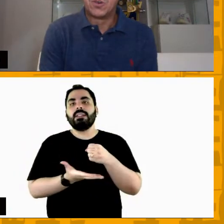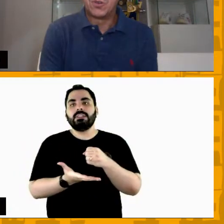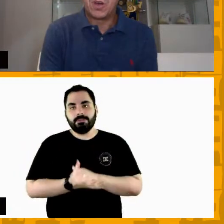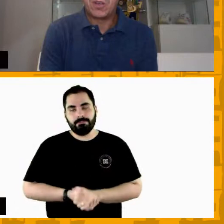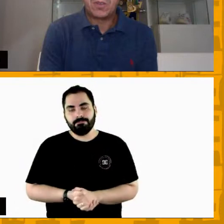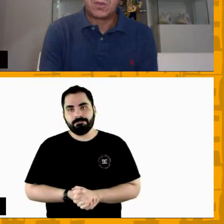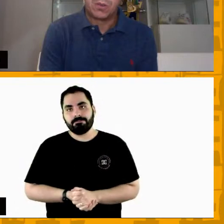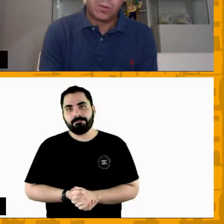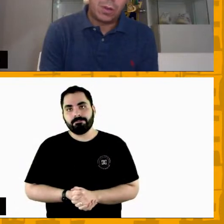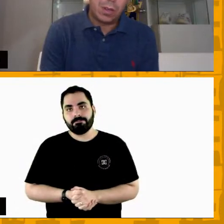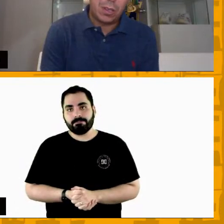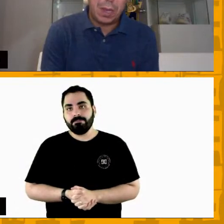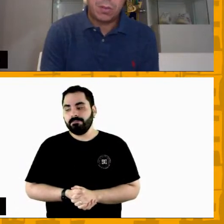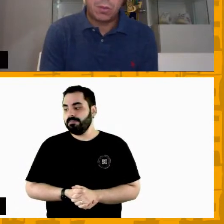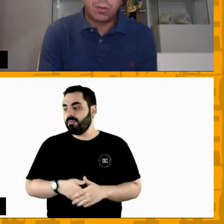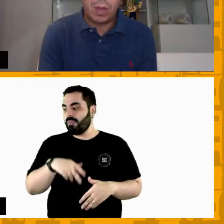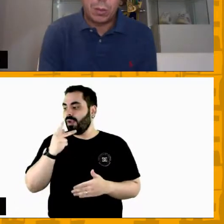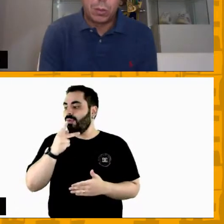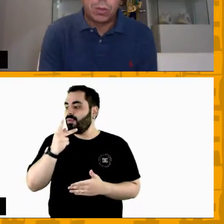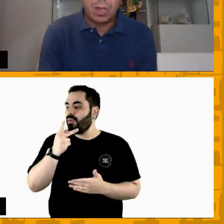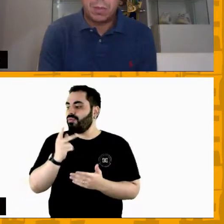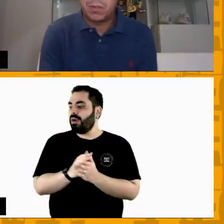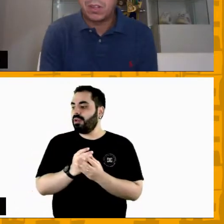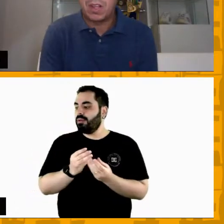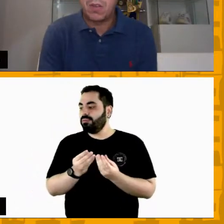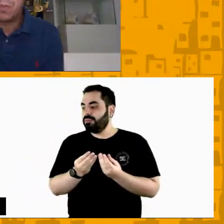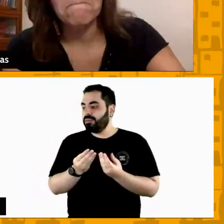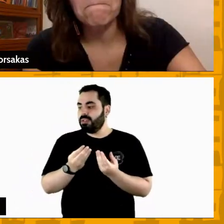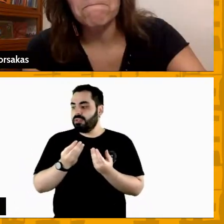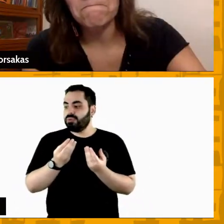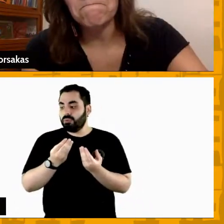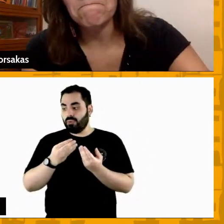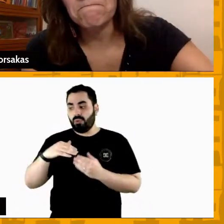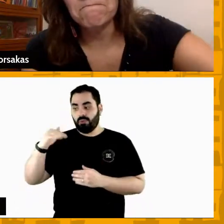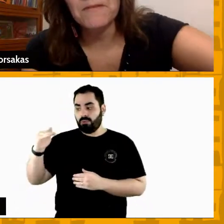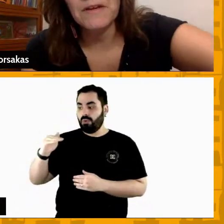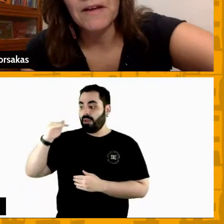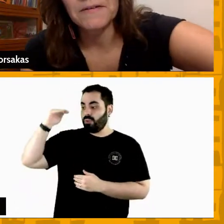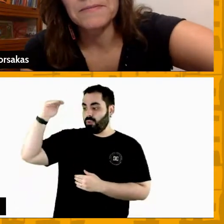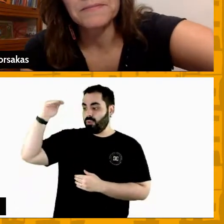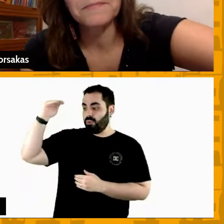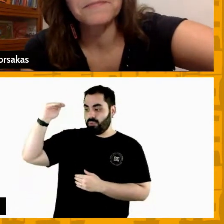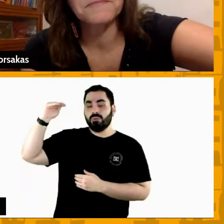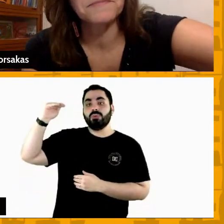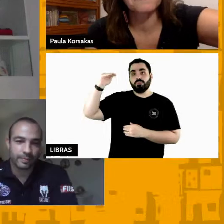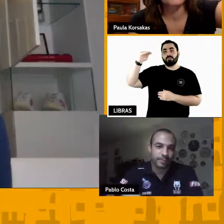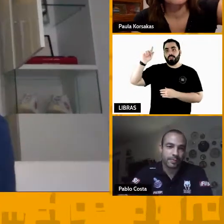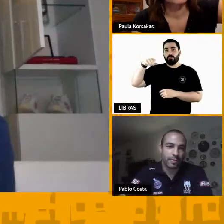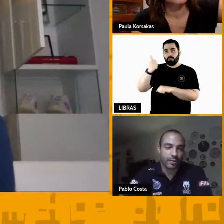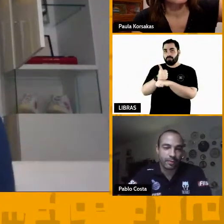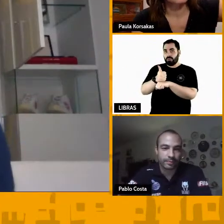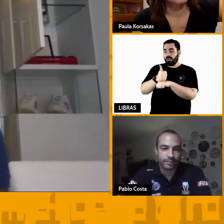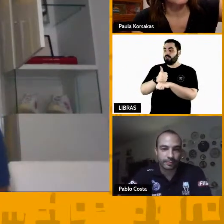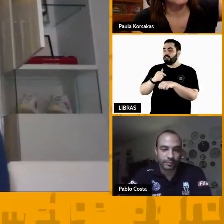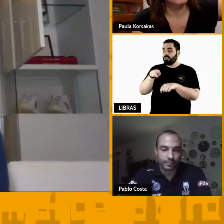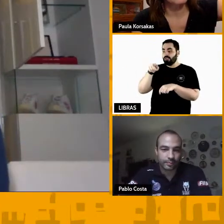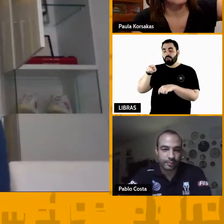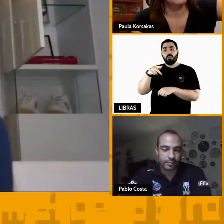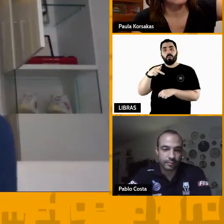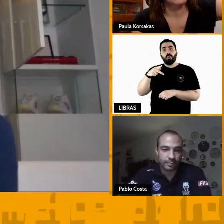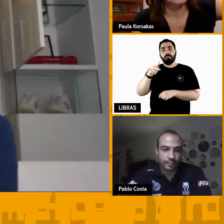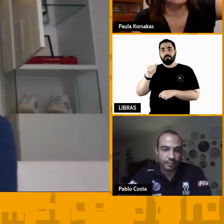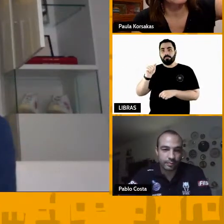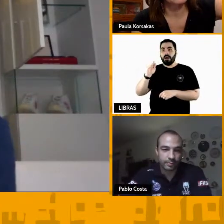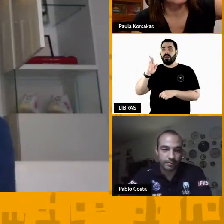falar do do alto rendimento do adulto né do profissional e o Pablo fala da base em relação a erro